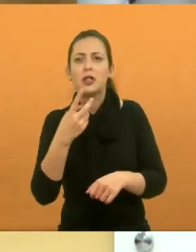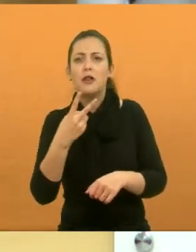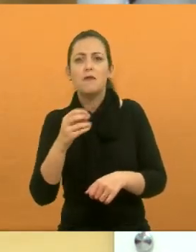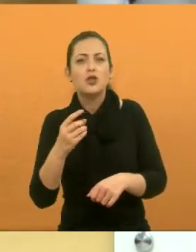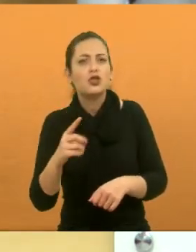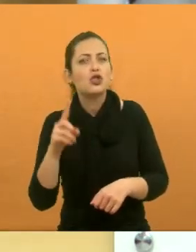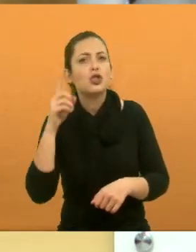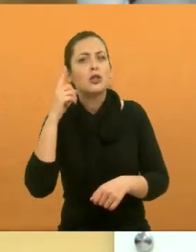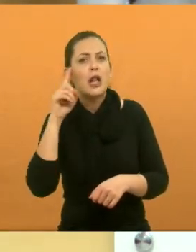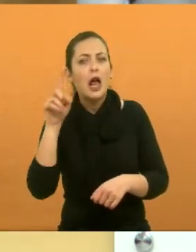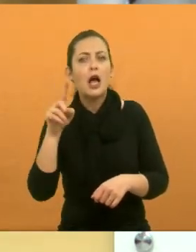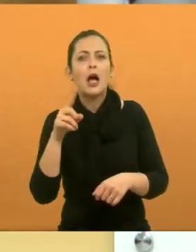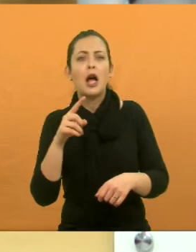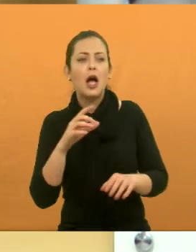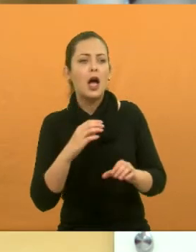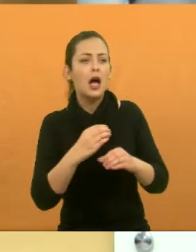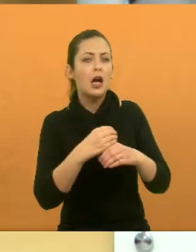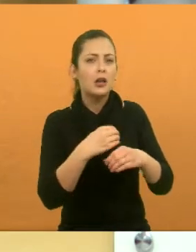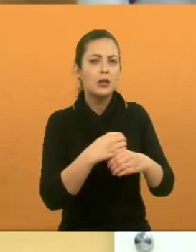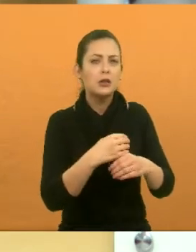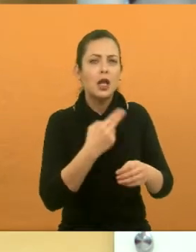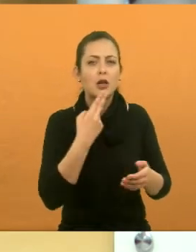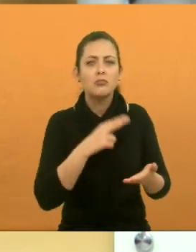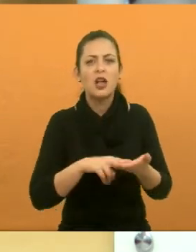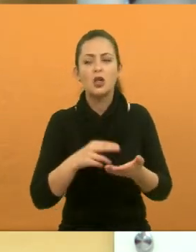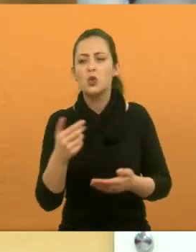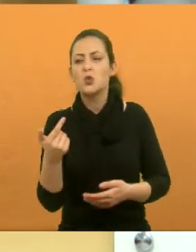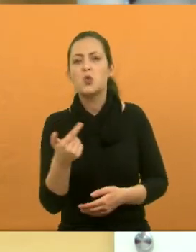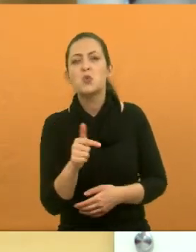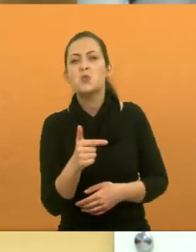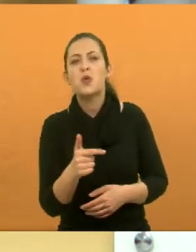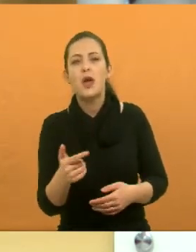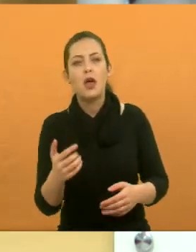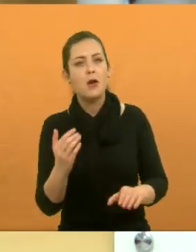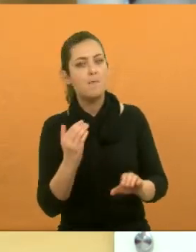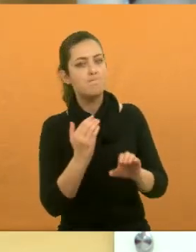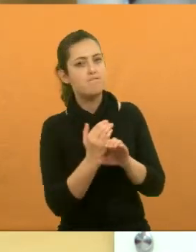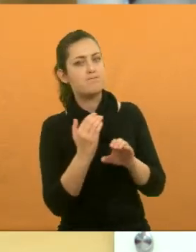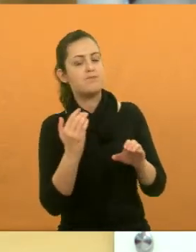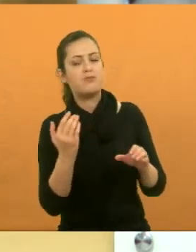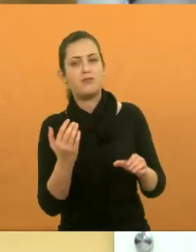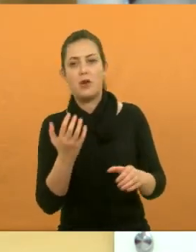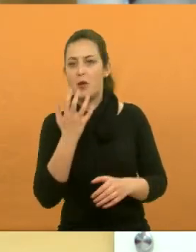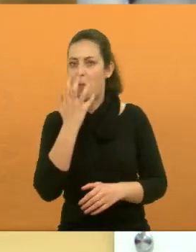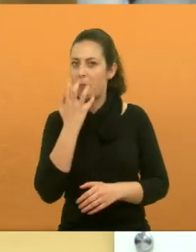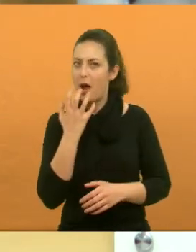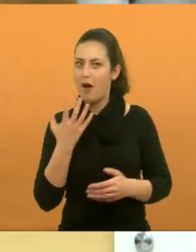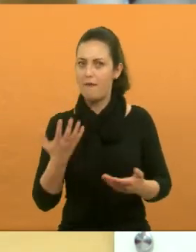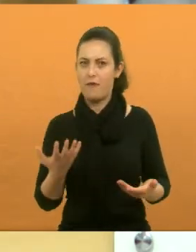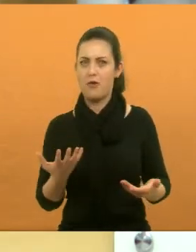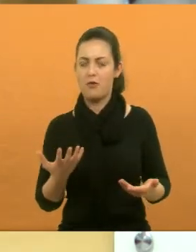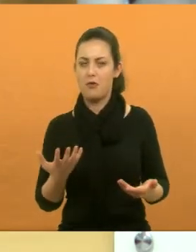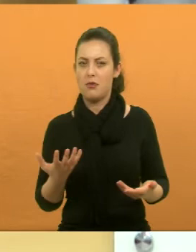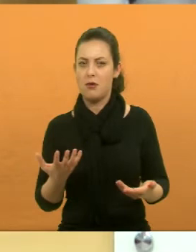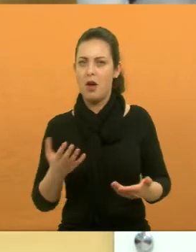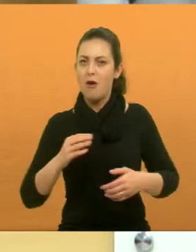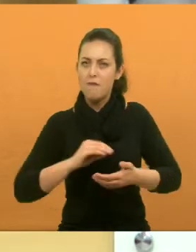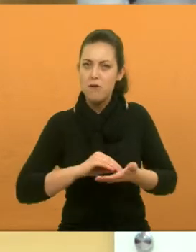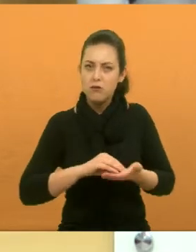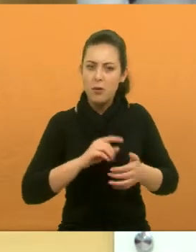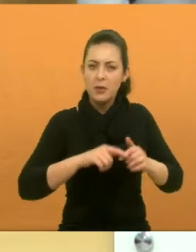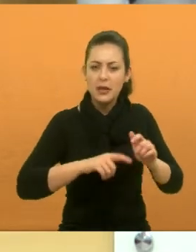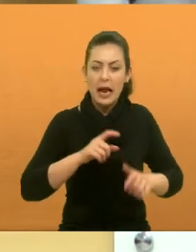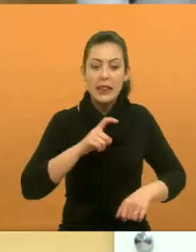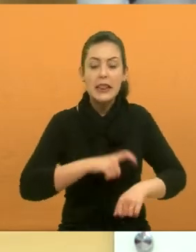chega ela pegar o resultado do exame de sangue, cadê o resultado do exame? Não tem. Eu ficaria muito brava. Então, faltou material, tem que